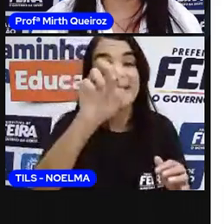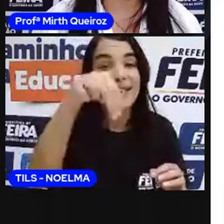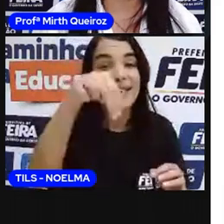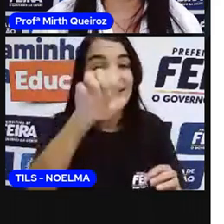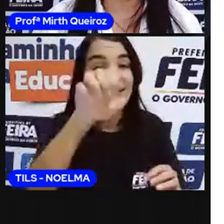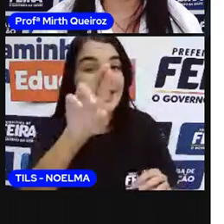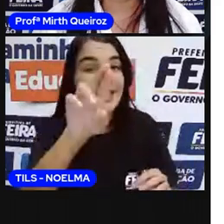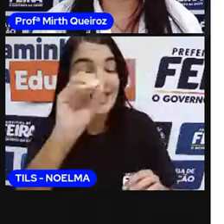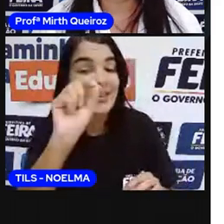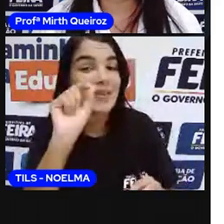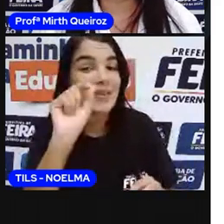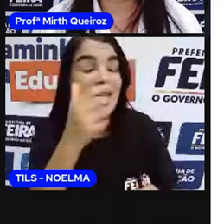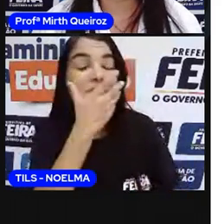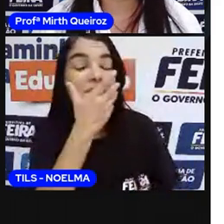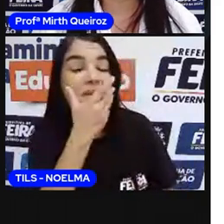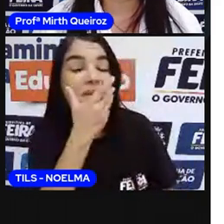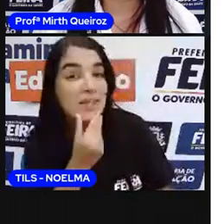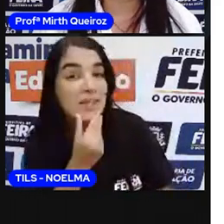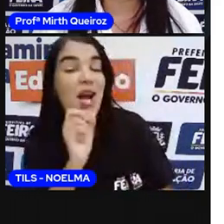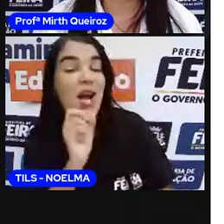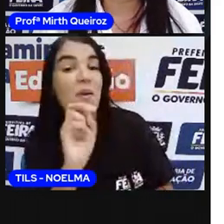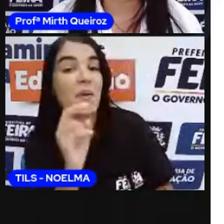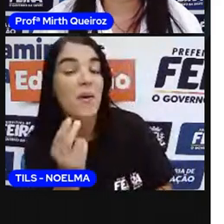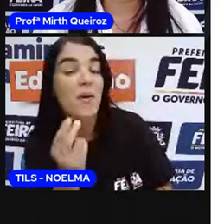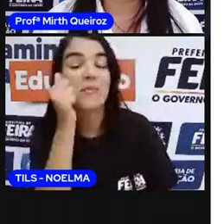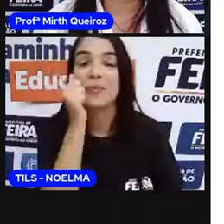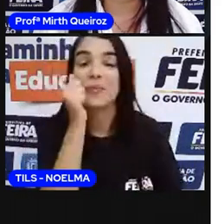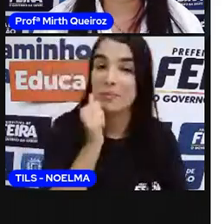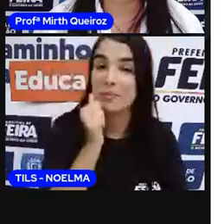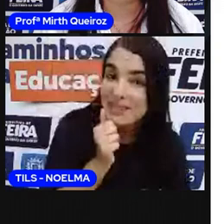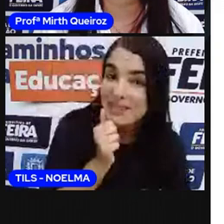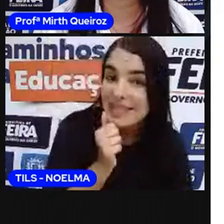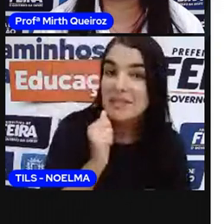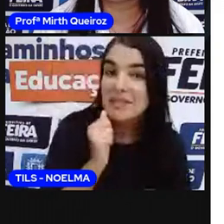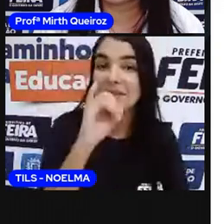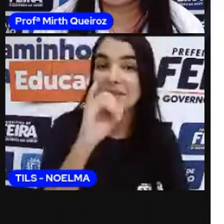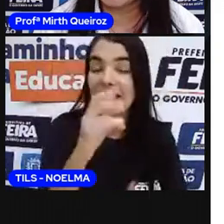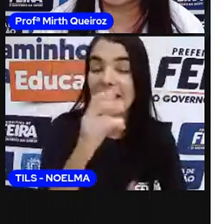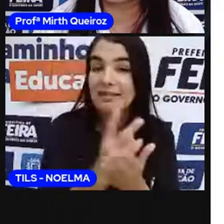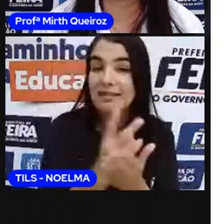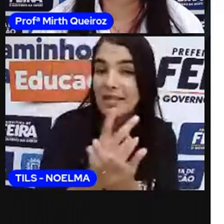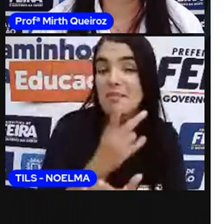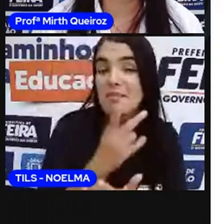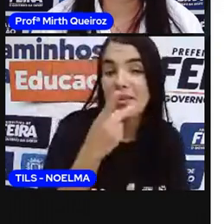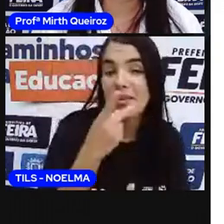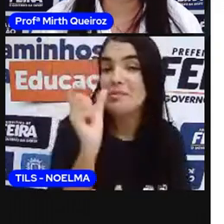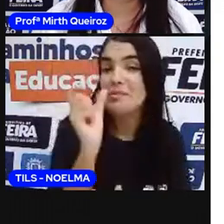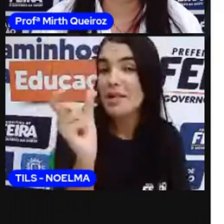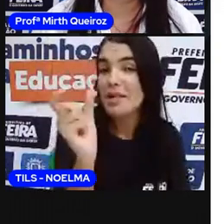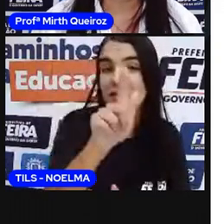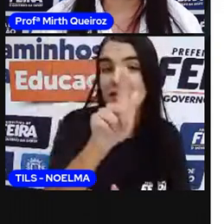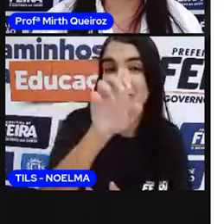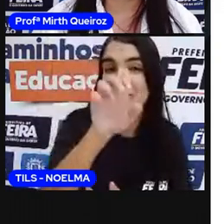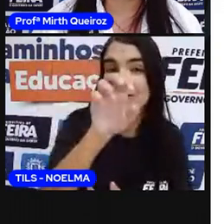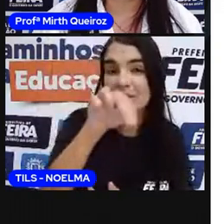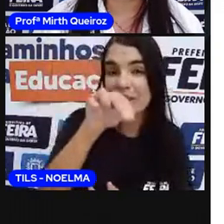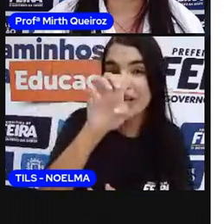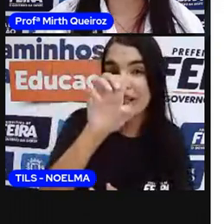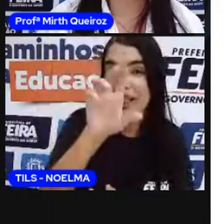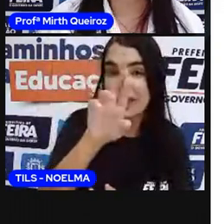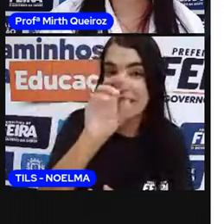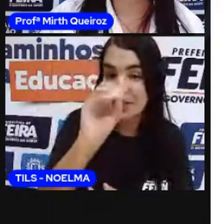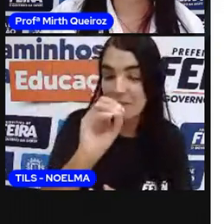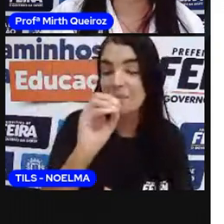masculino ou feminino. Então, todas as vezes que a gente falar de gênero dos substantivos, nós estamos falando se o